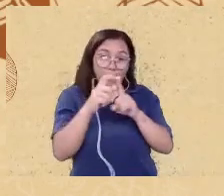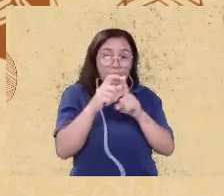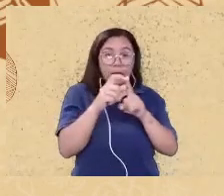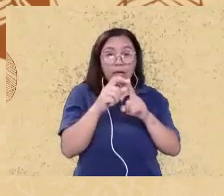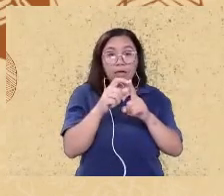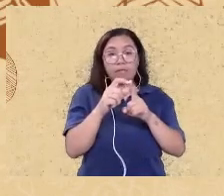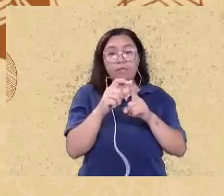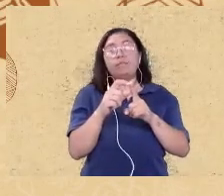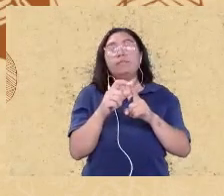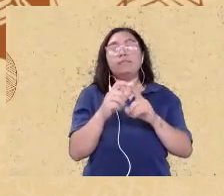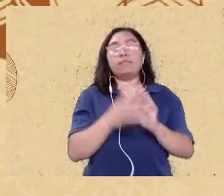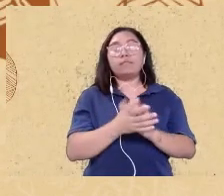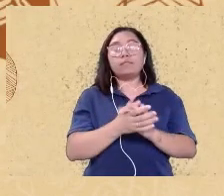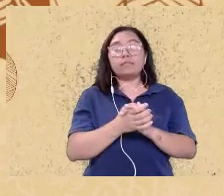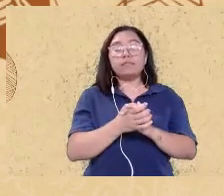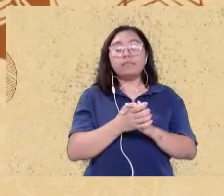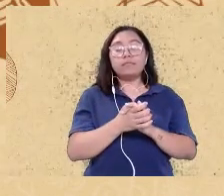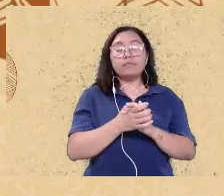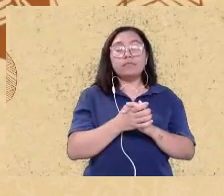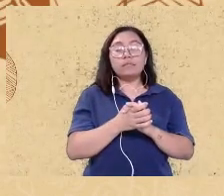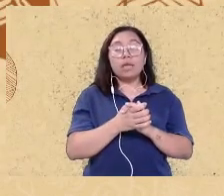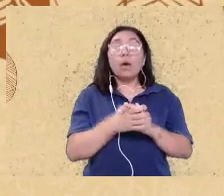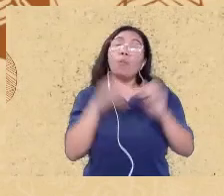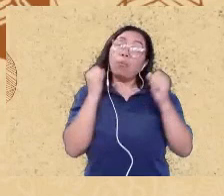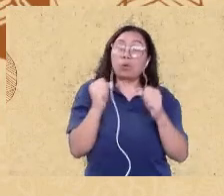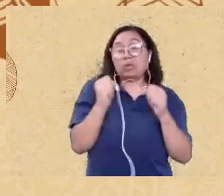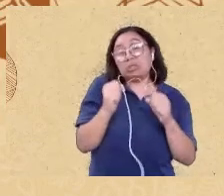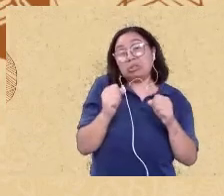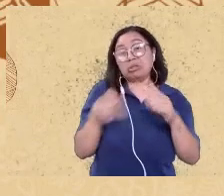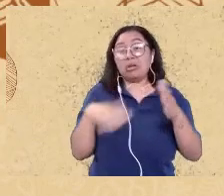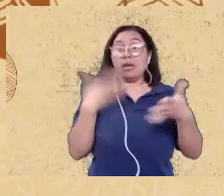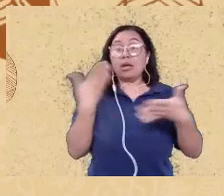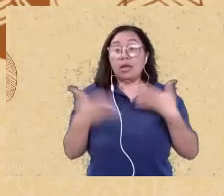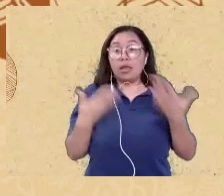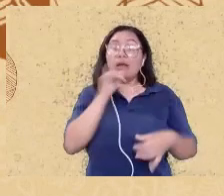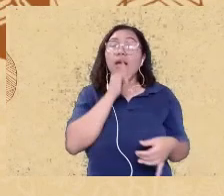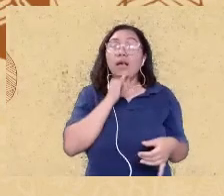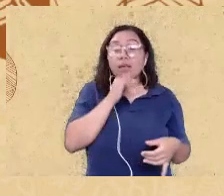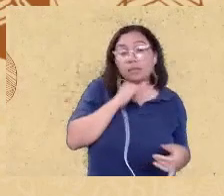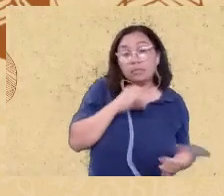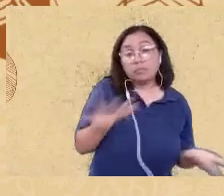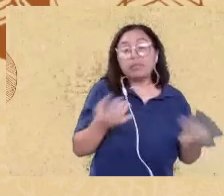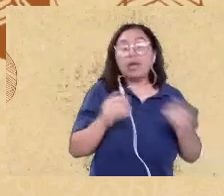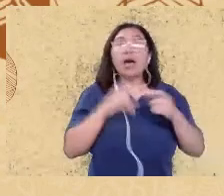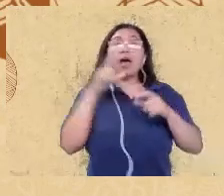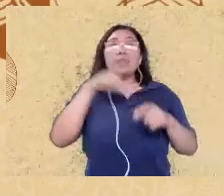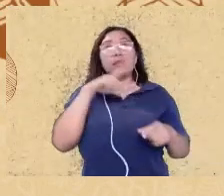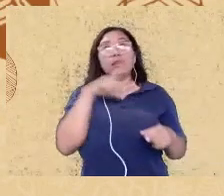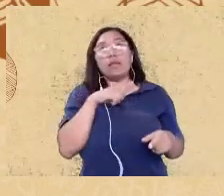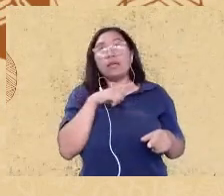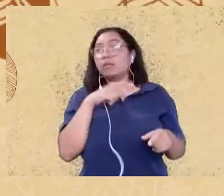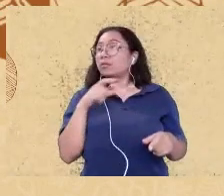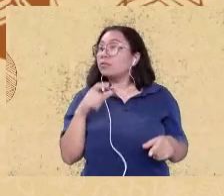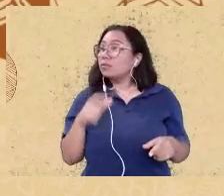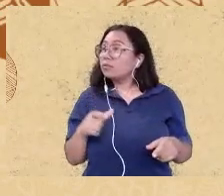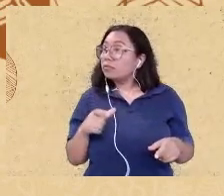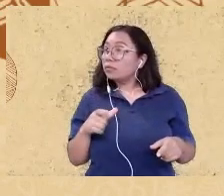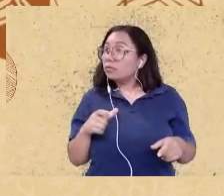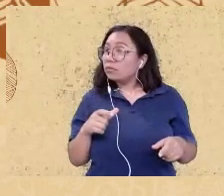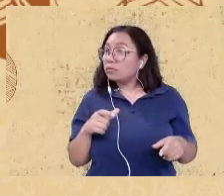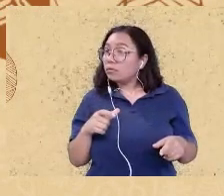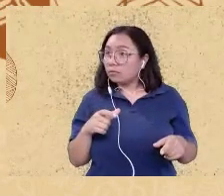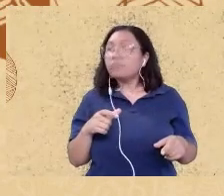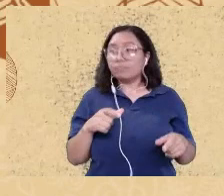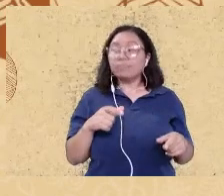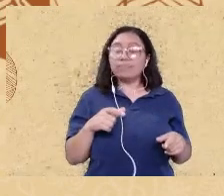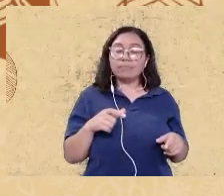poderia ter um argumento de que a palavra orientação sexual não seria um descritor contemplativo então nós